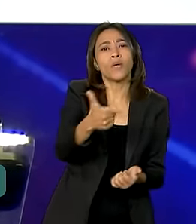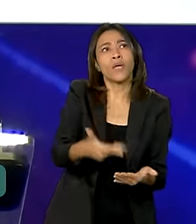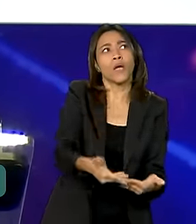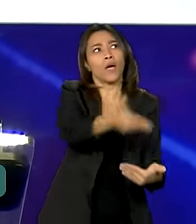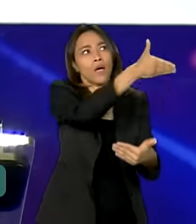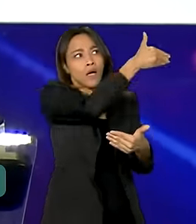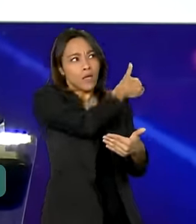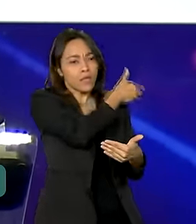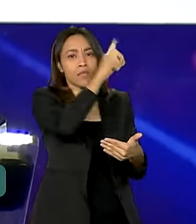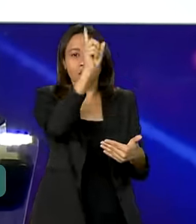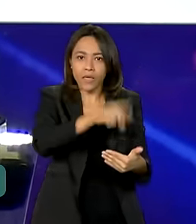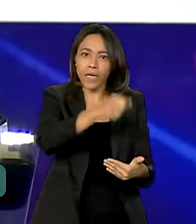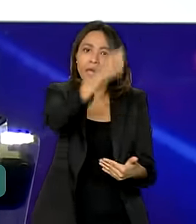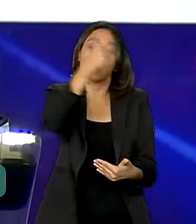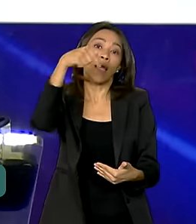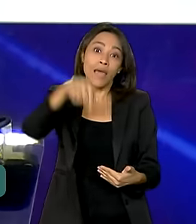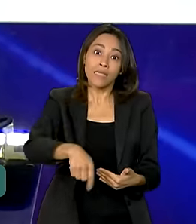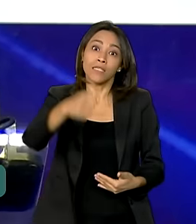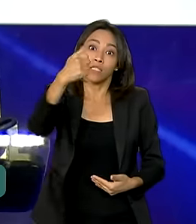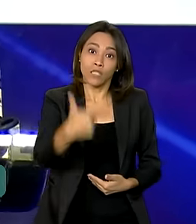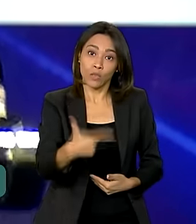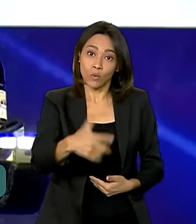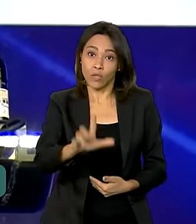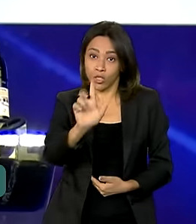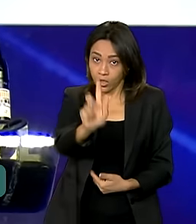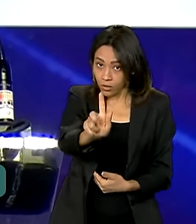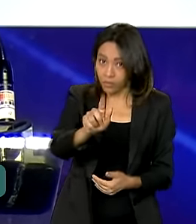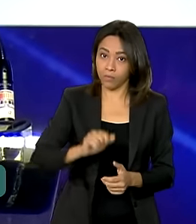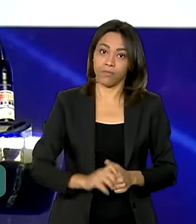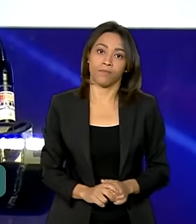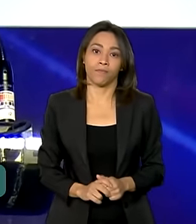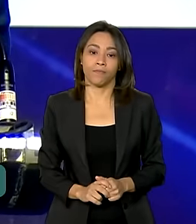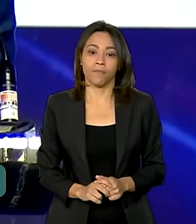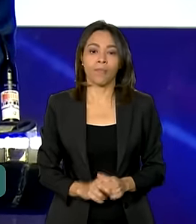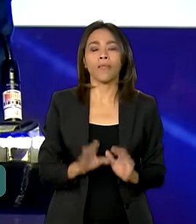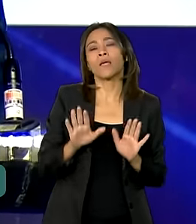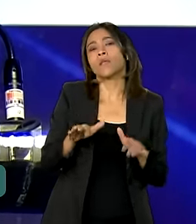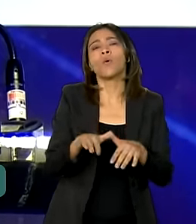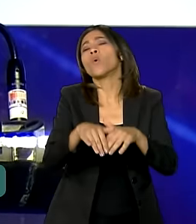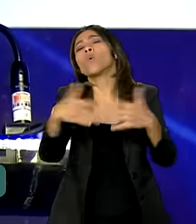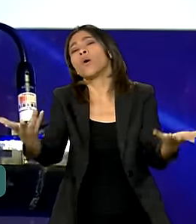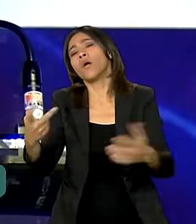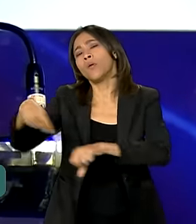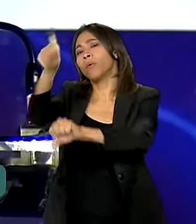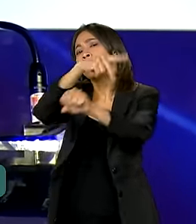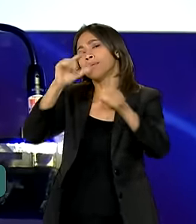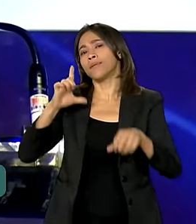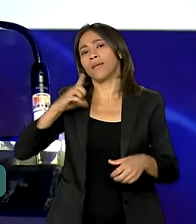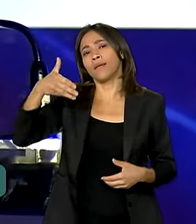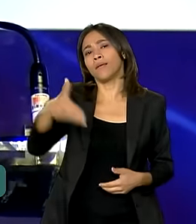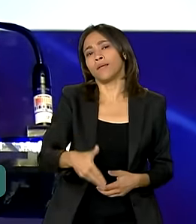antes, que é o etanol de segunda geração. Olha, qual é o país que tem isso?